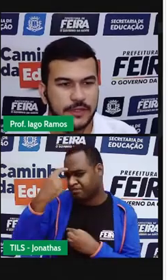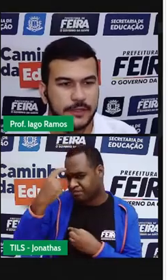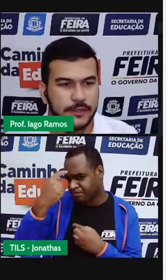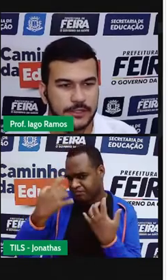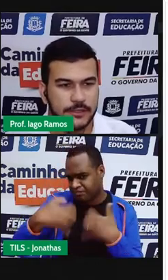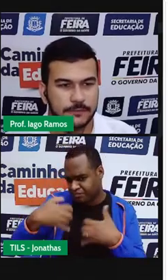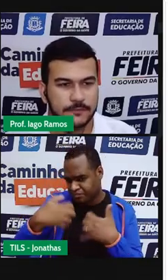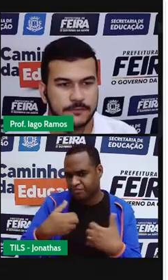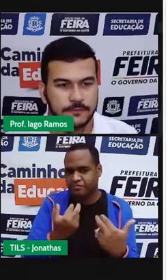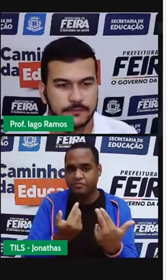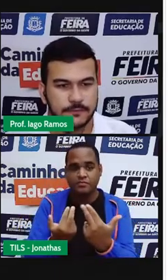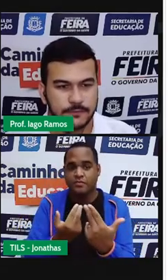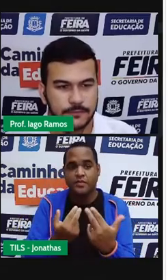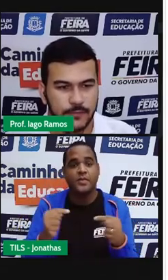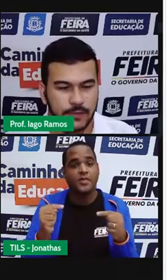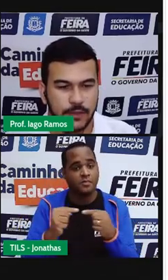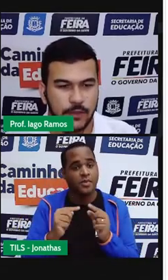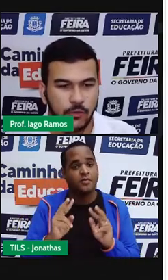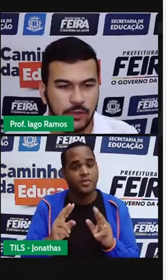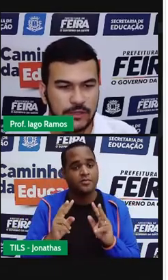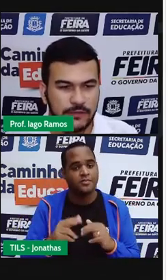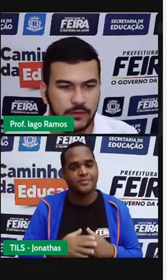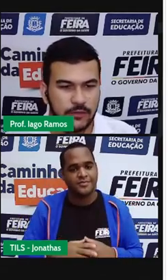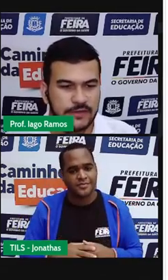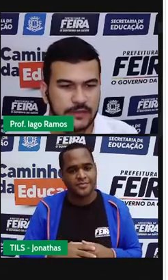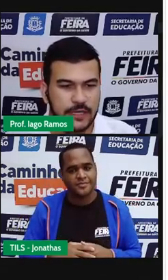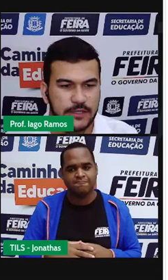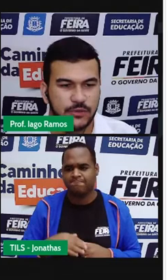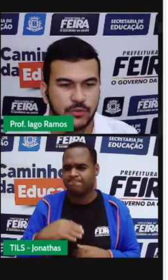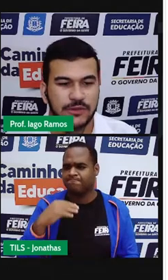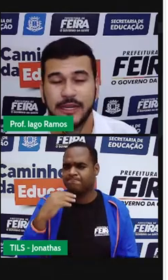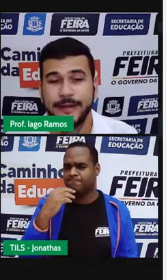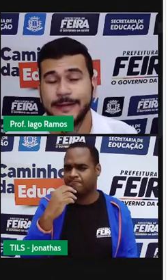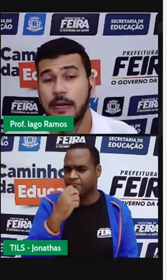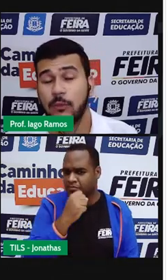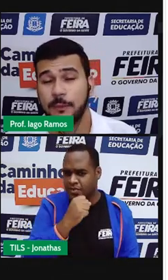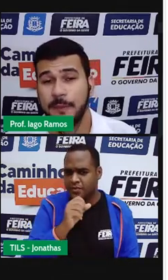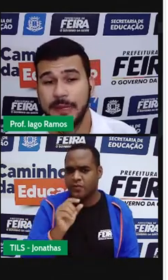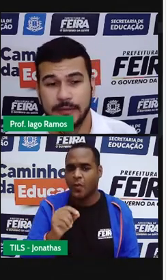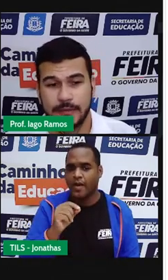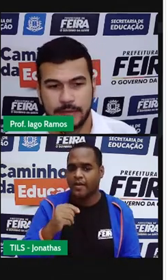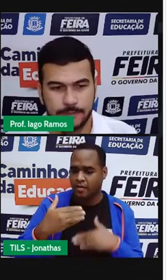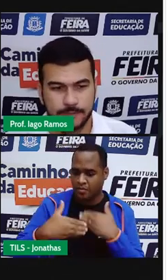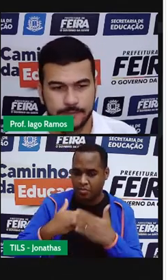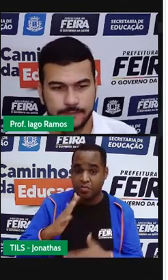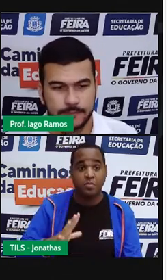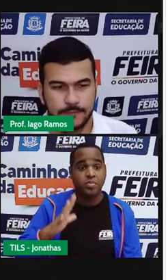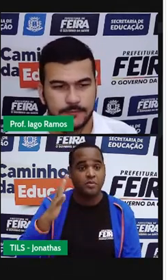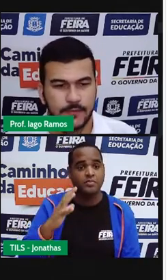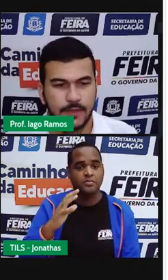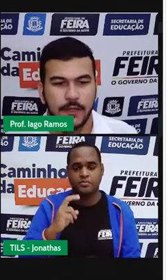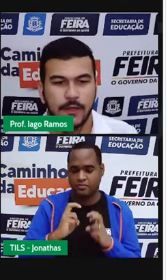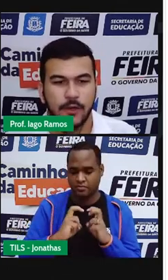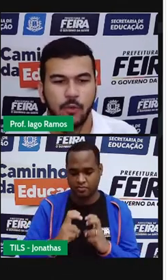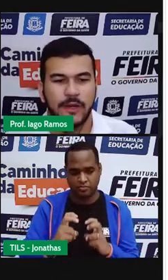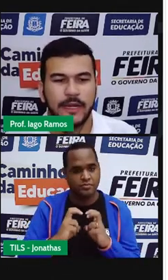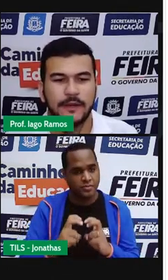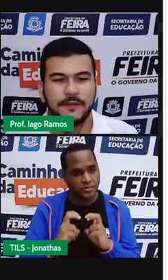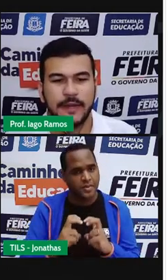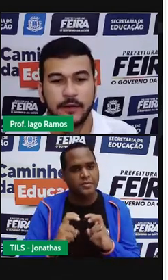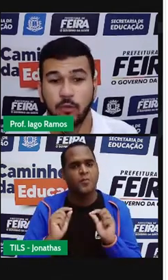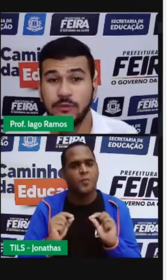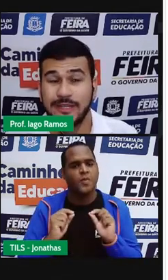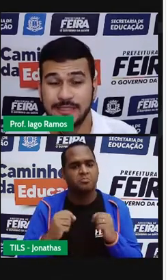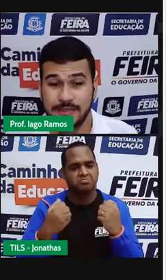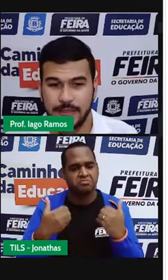no seguinte. Quando a velocidade do trem aumenta, o que